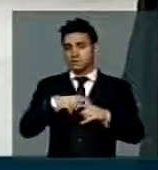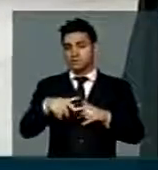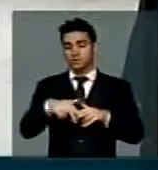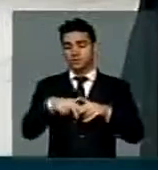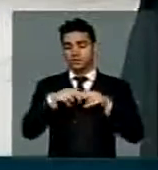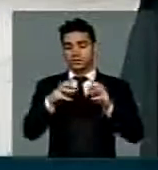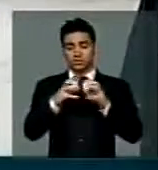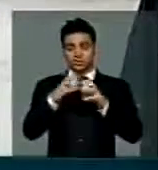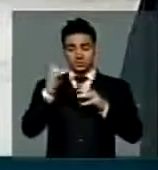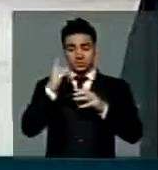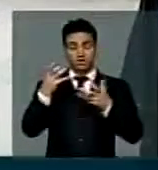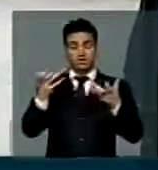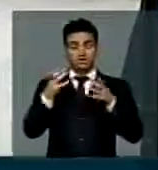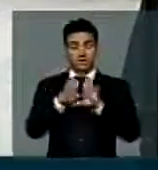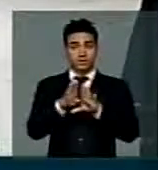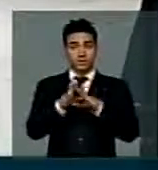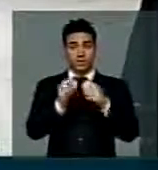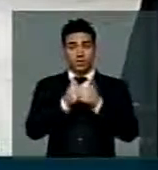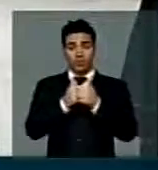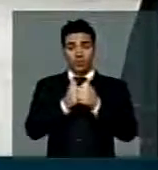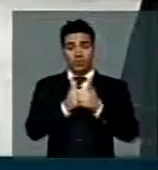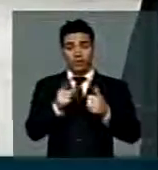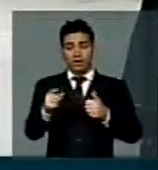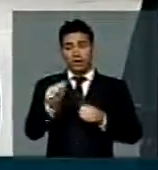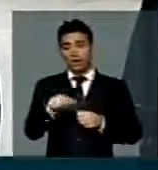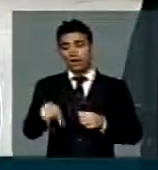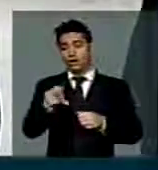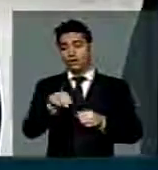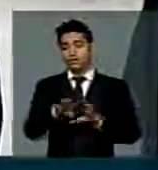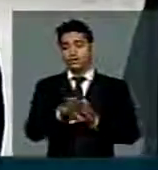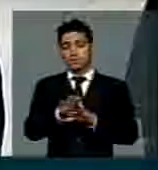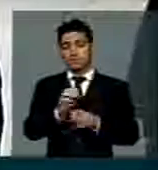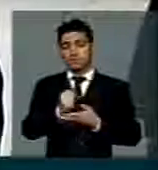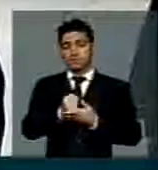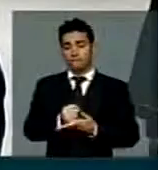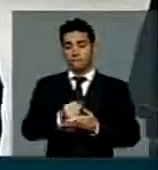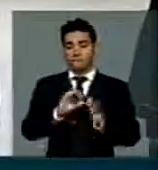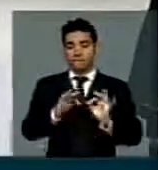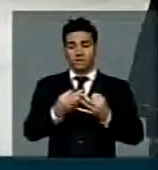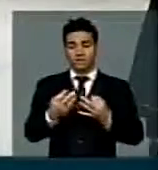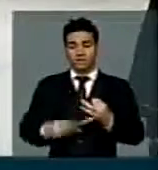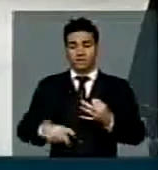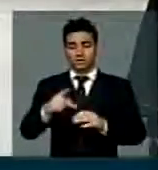Parlamentar pretende também acompanhar esses alunos e dar apoio às famílias aqui no Brasil. Obrigado, presidente.